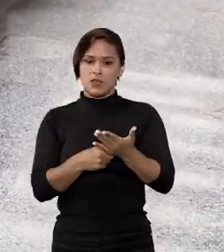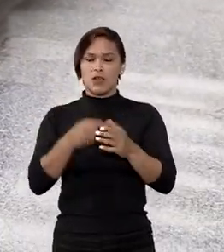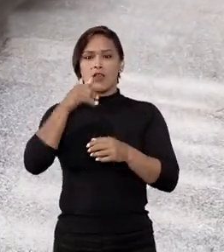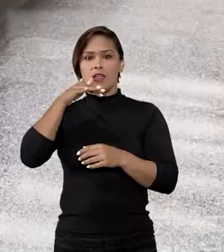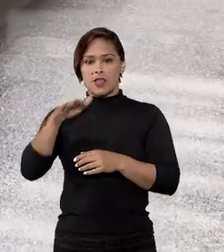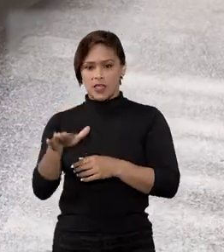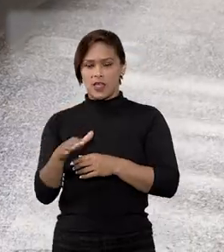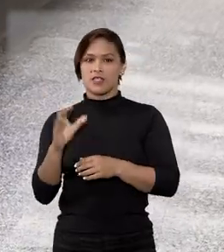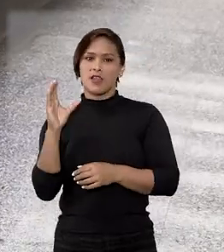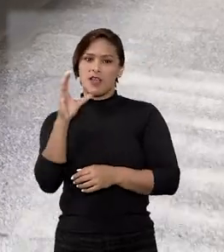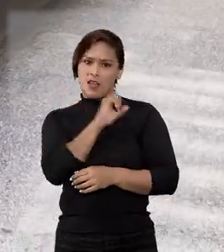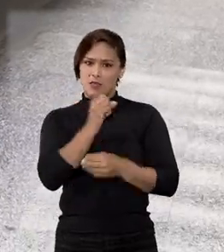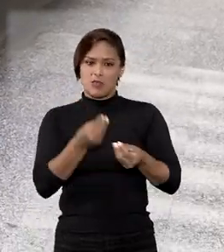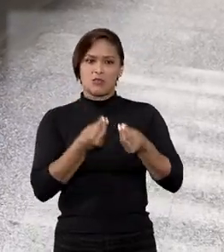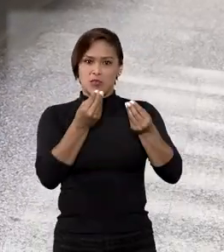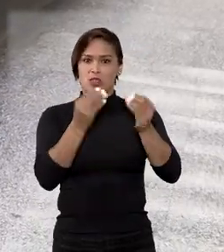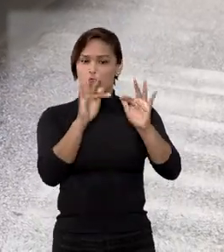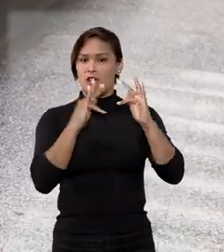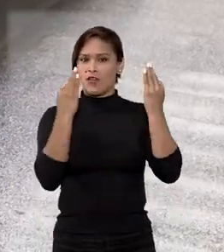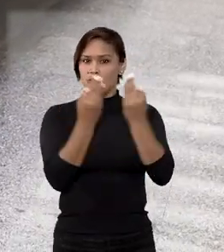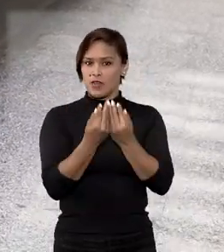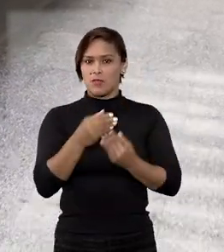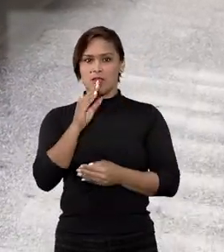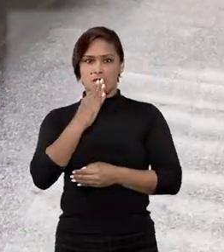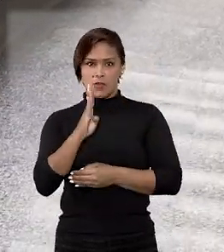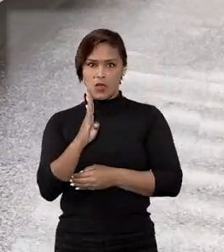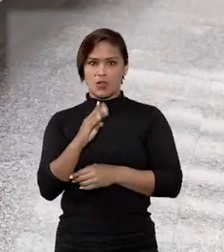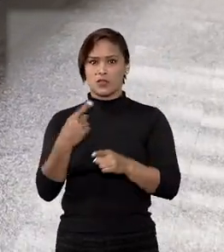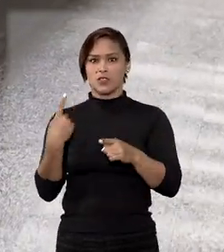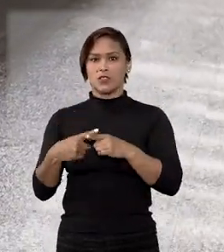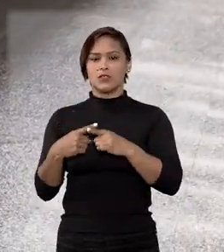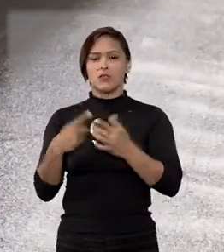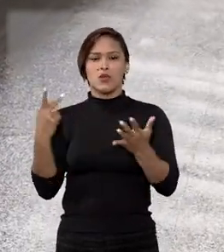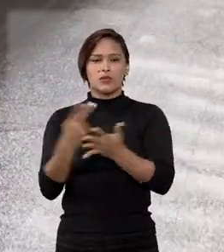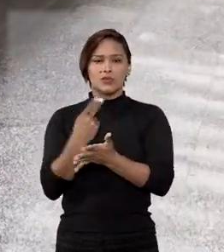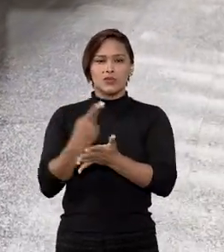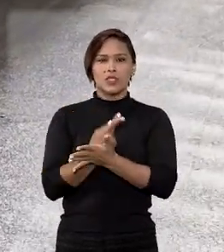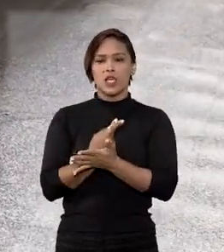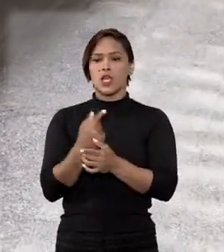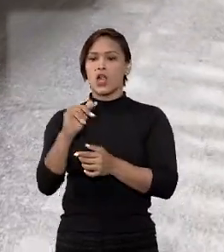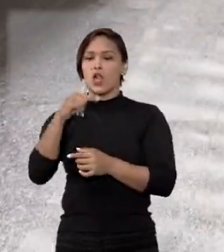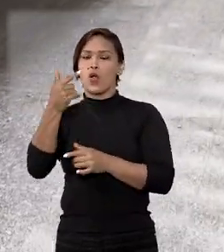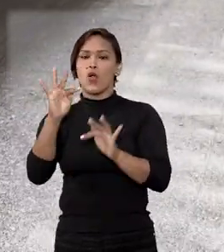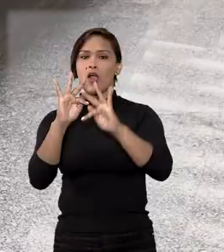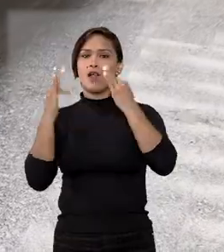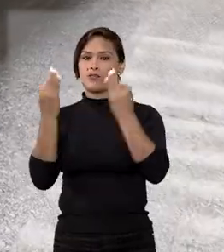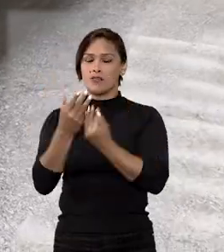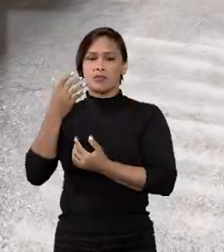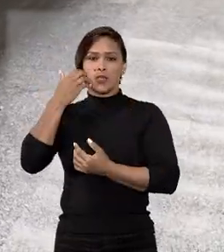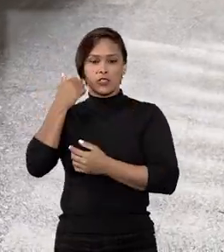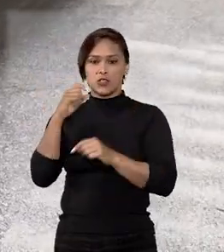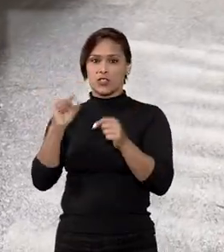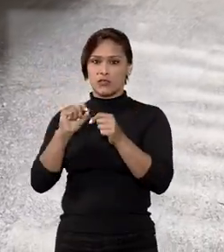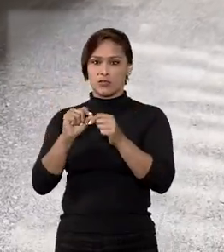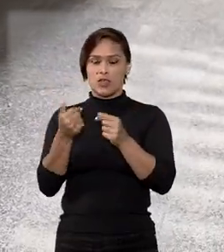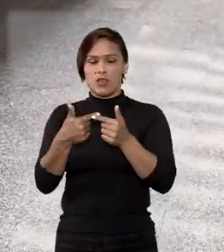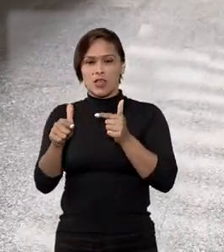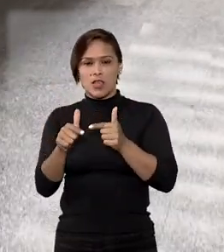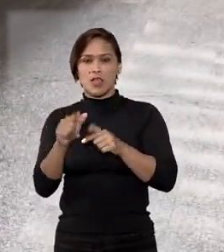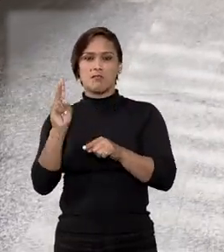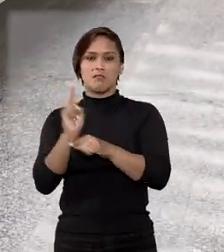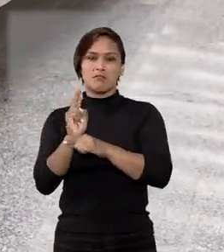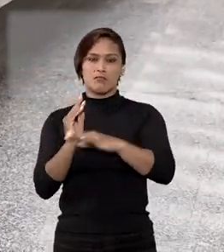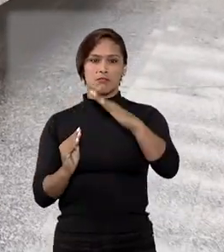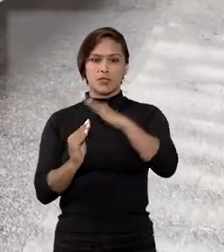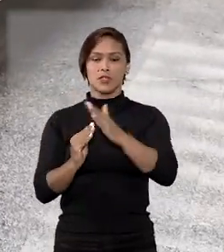deveria ser imediatamente entregue aos pais biológicos, pois as fraudes cometidas pela outra família impediam a concessão da